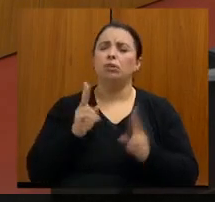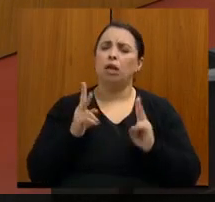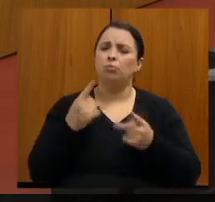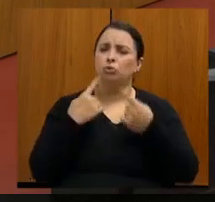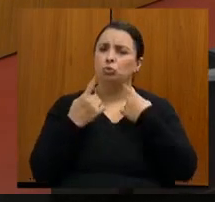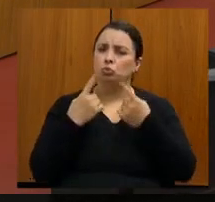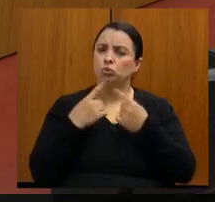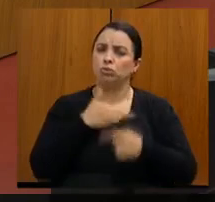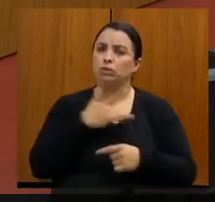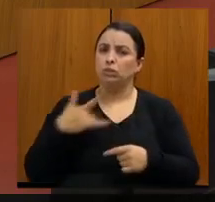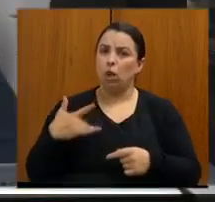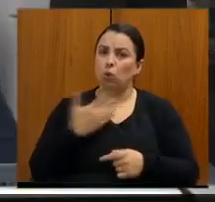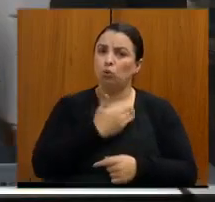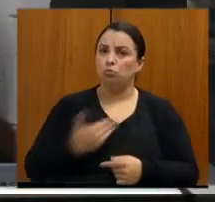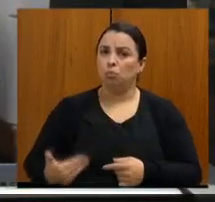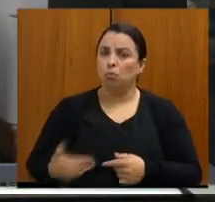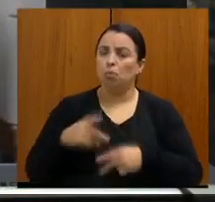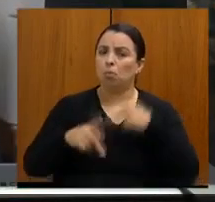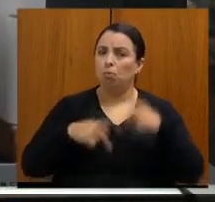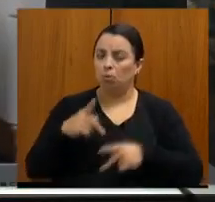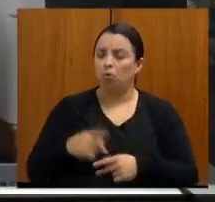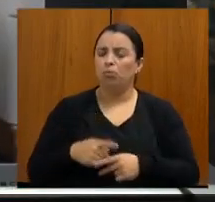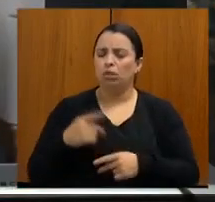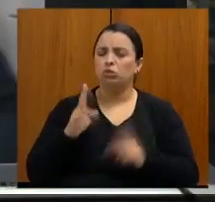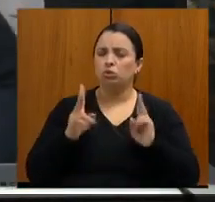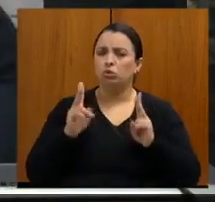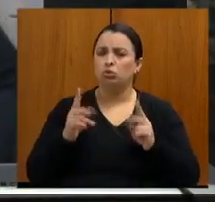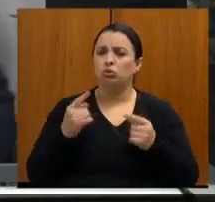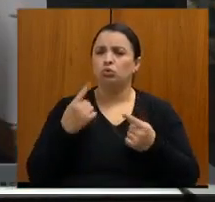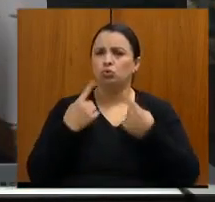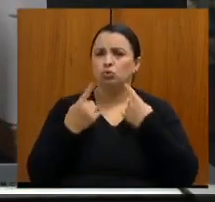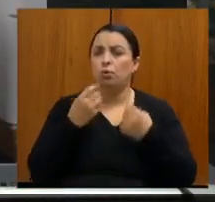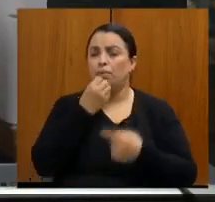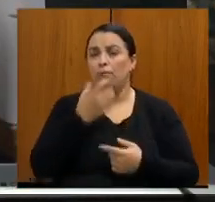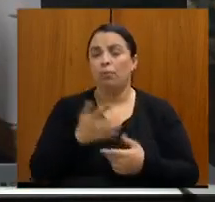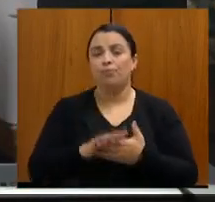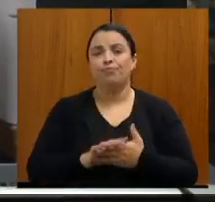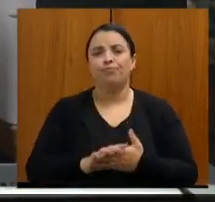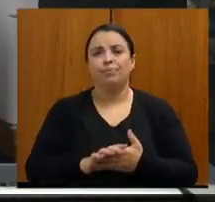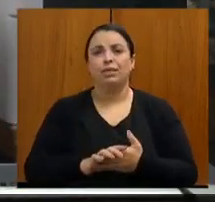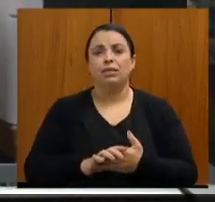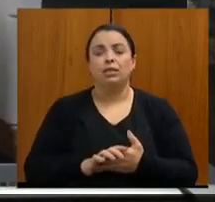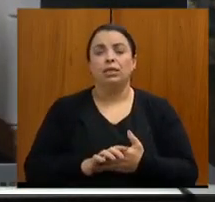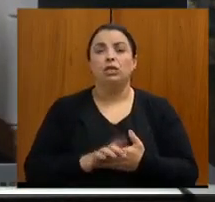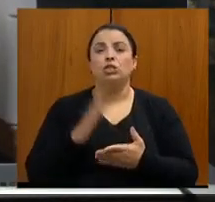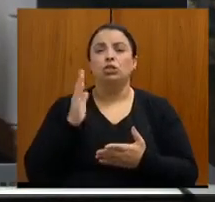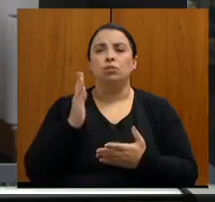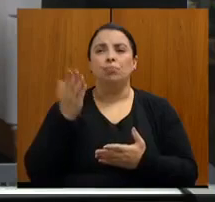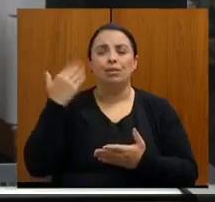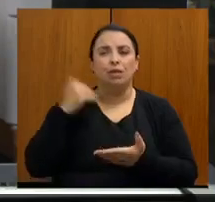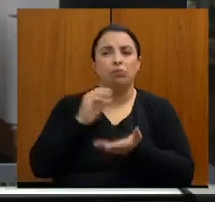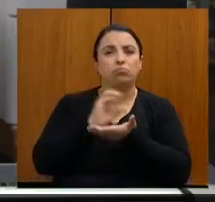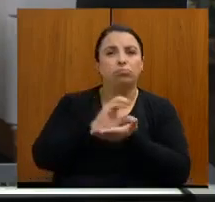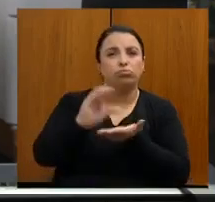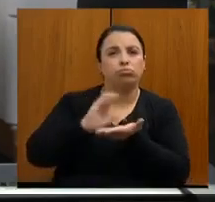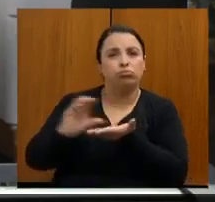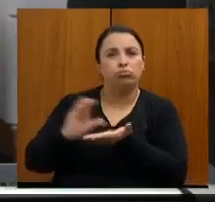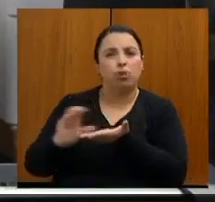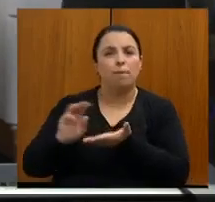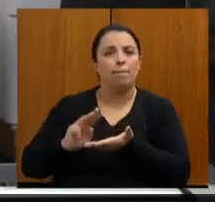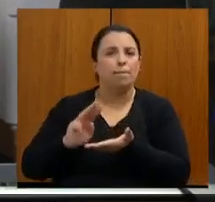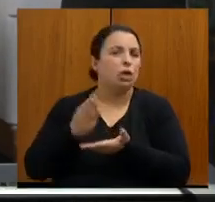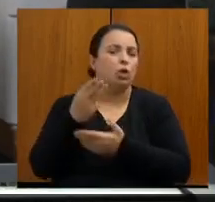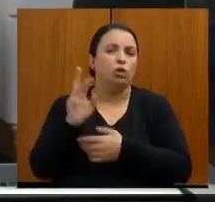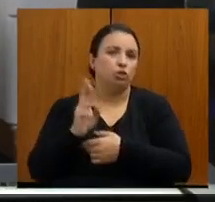transferimos 218 milhões de reais para 764 municípios comprarem um micro